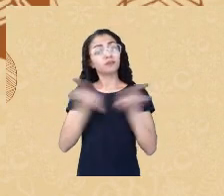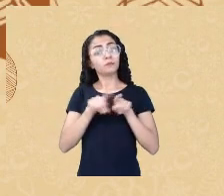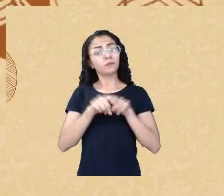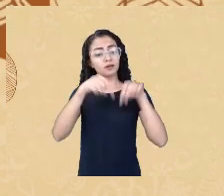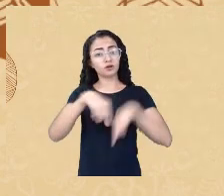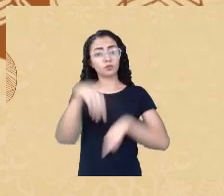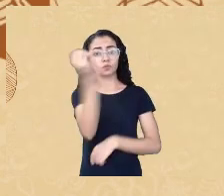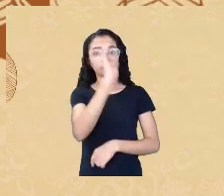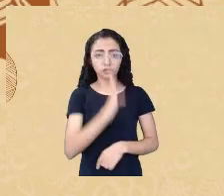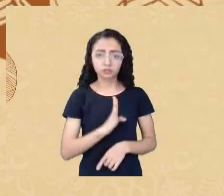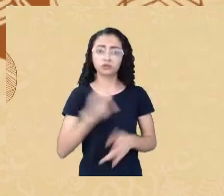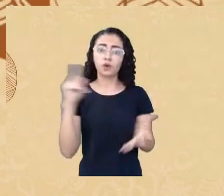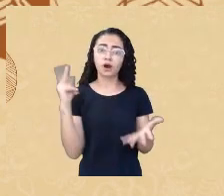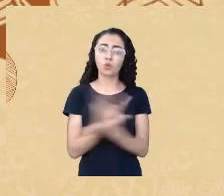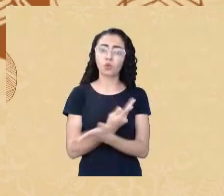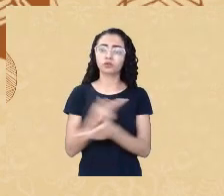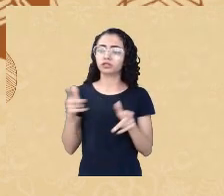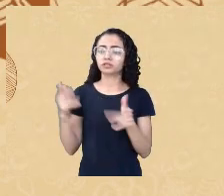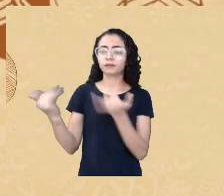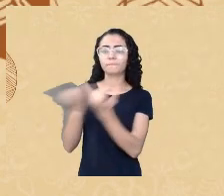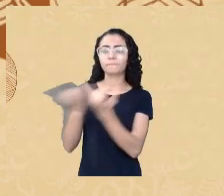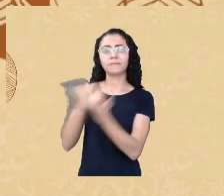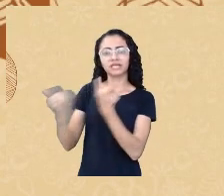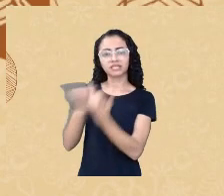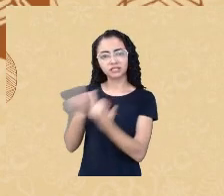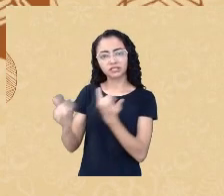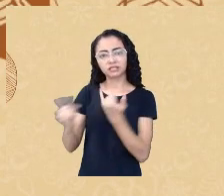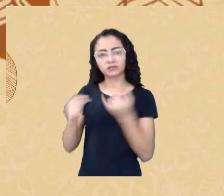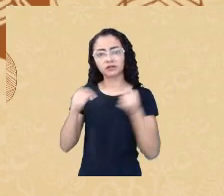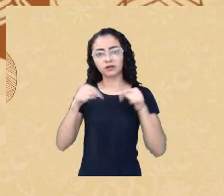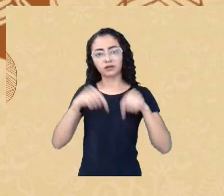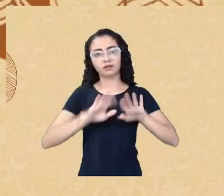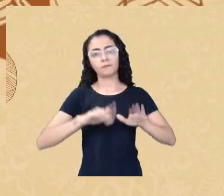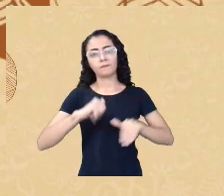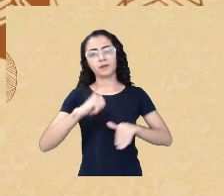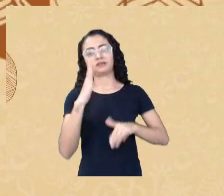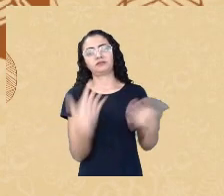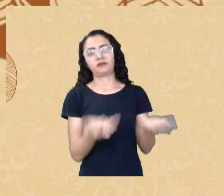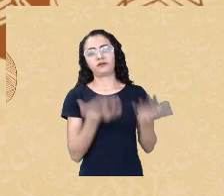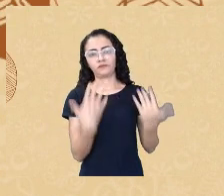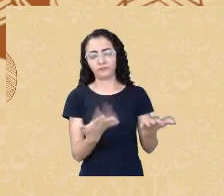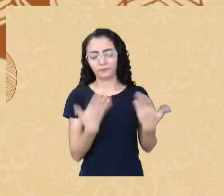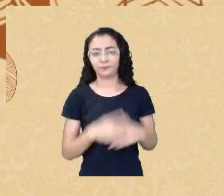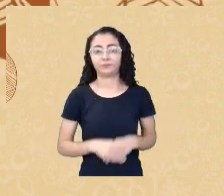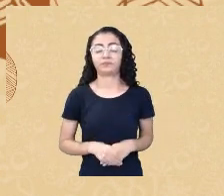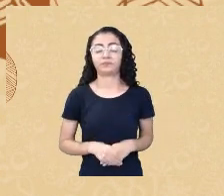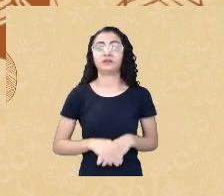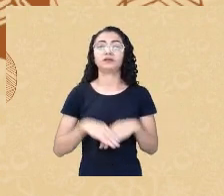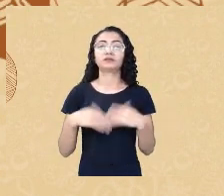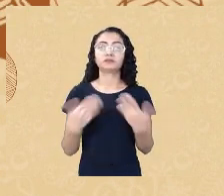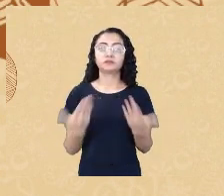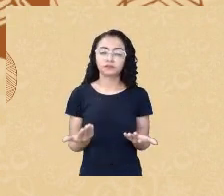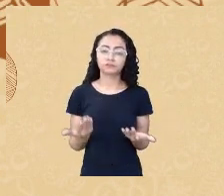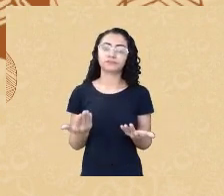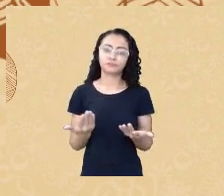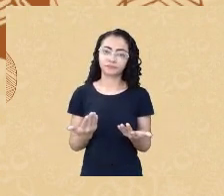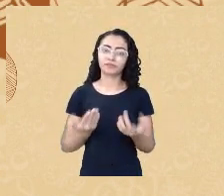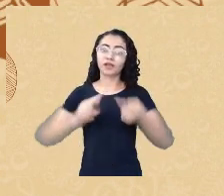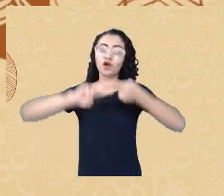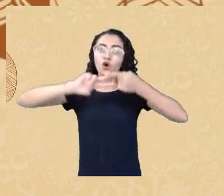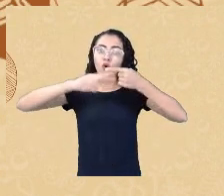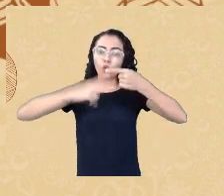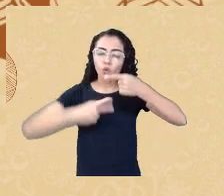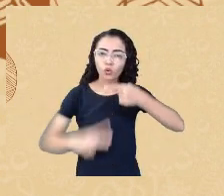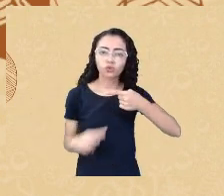forma um pouco mais sutil então é bem importante abrir os olhos para isso e a consequência de chegar na África e destroçar o